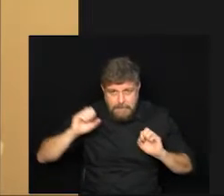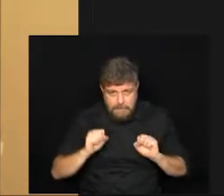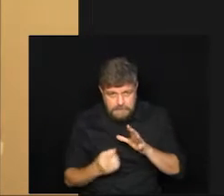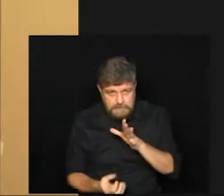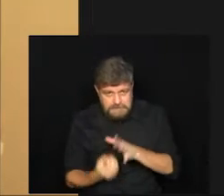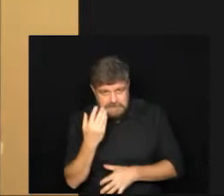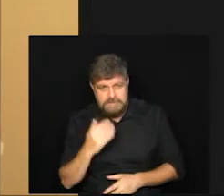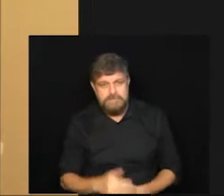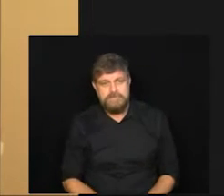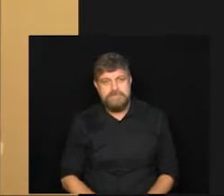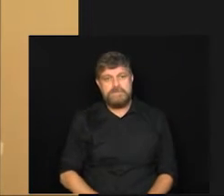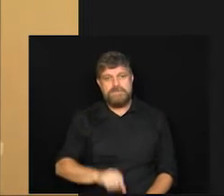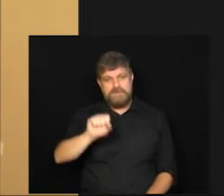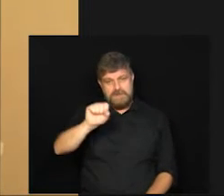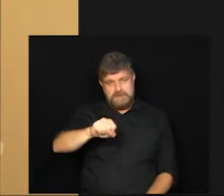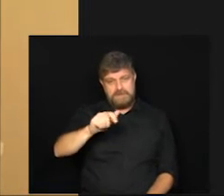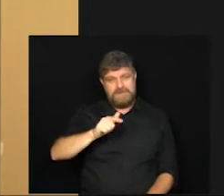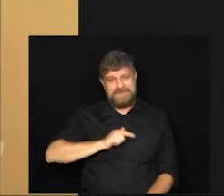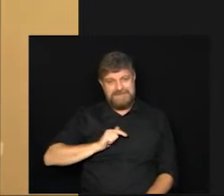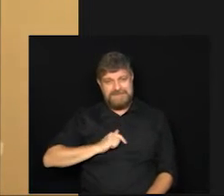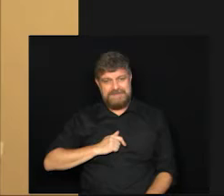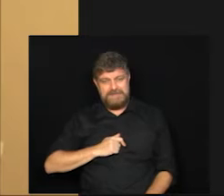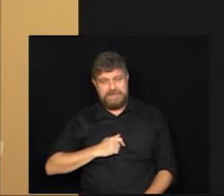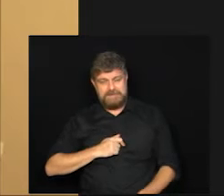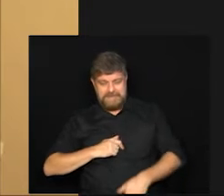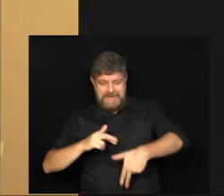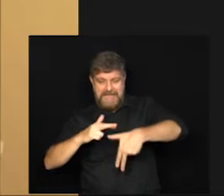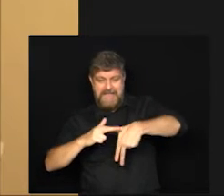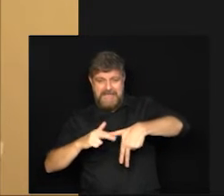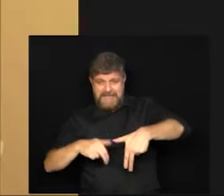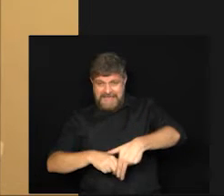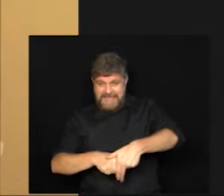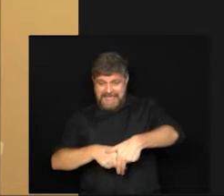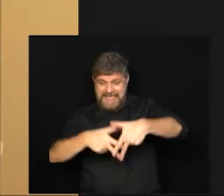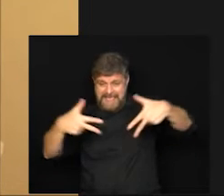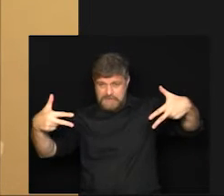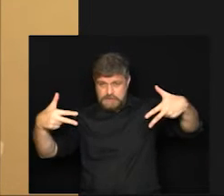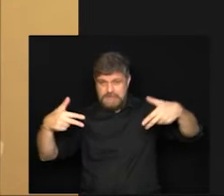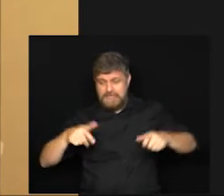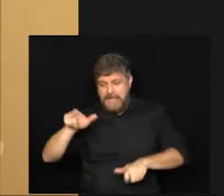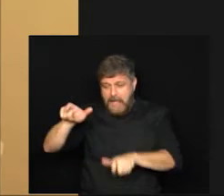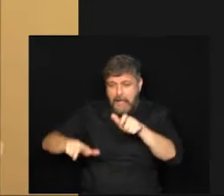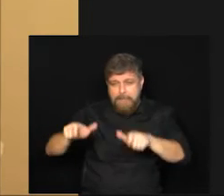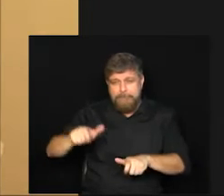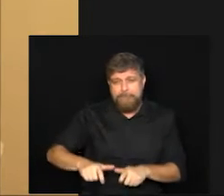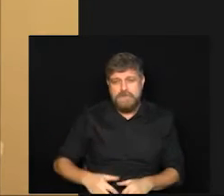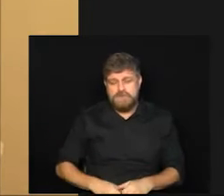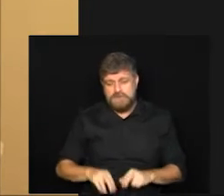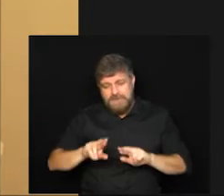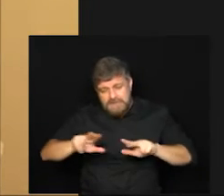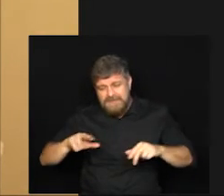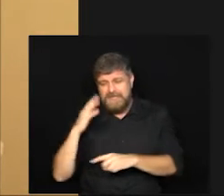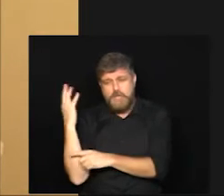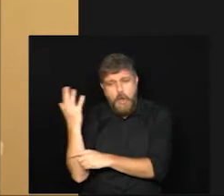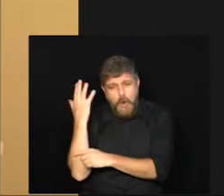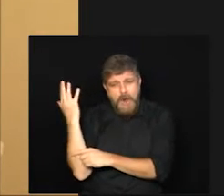existem as diferenças étnicas né de clima